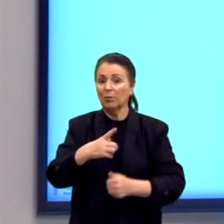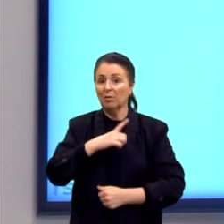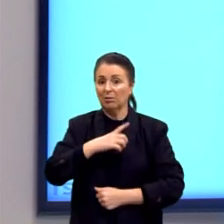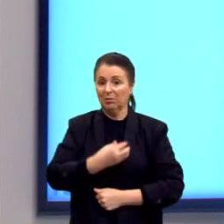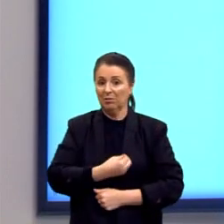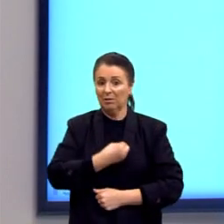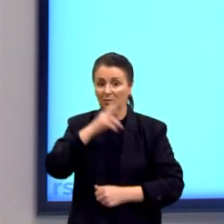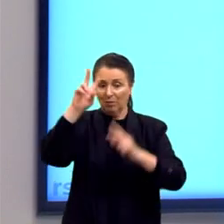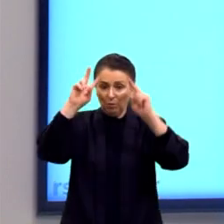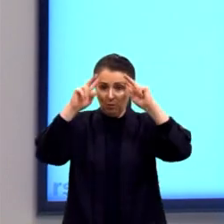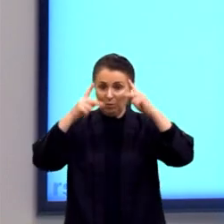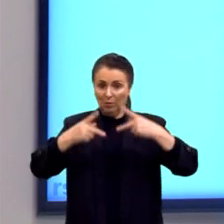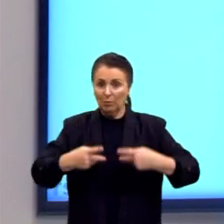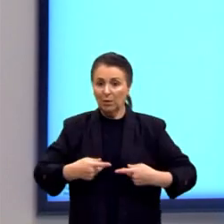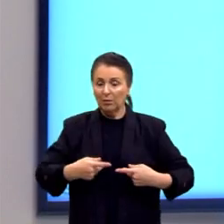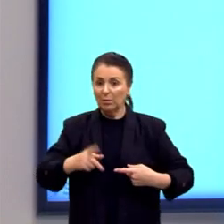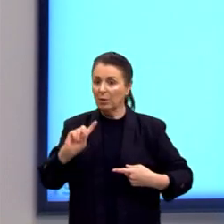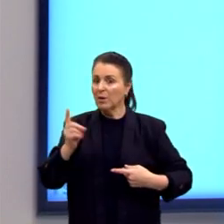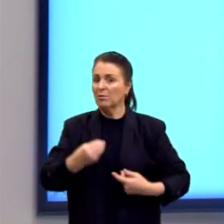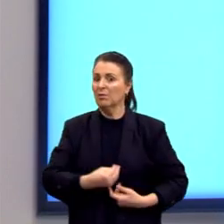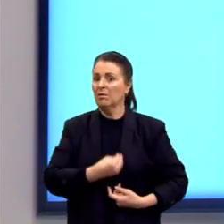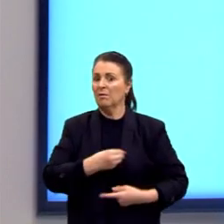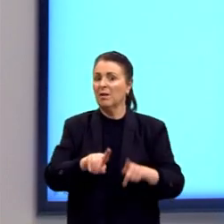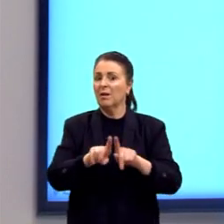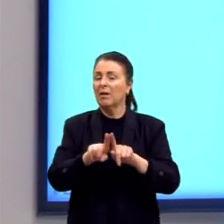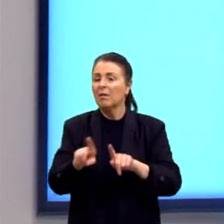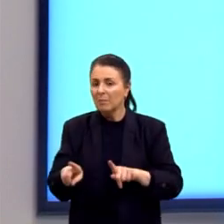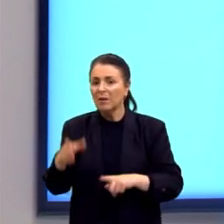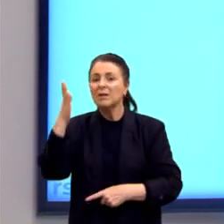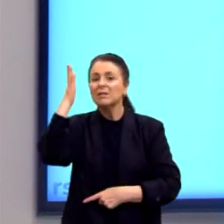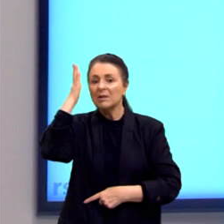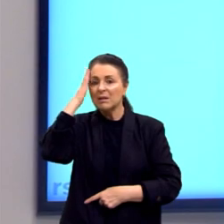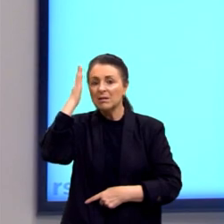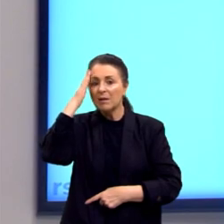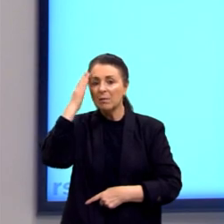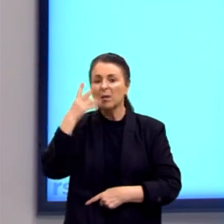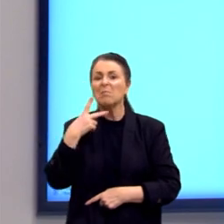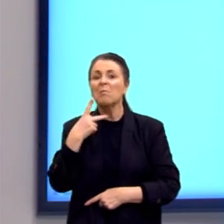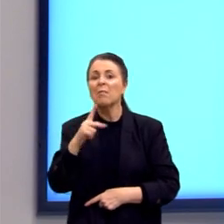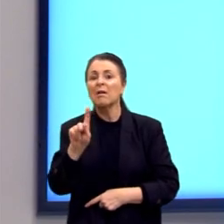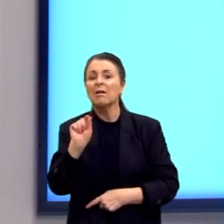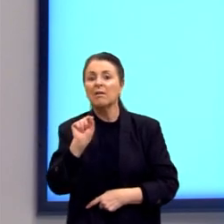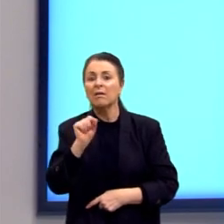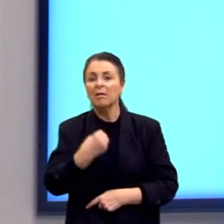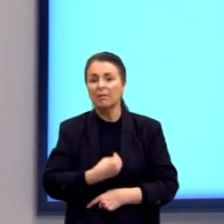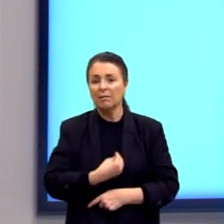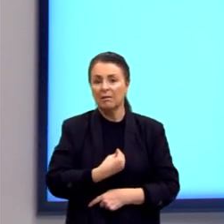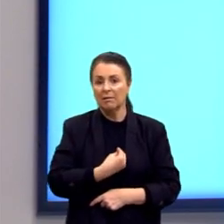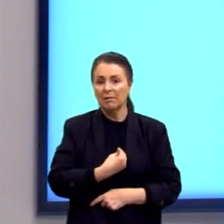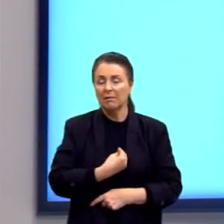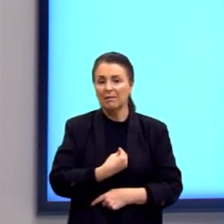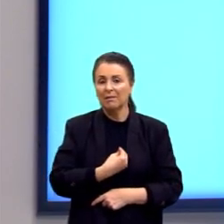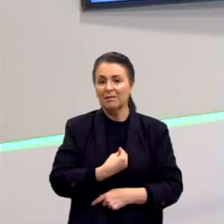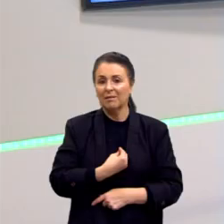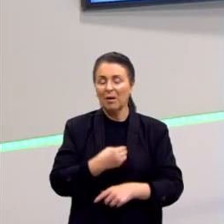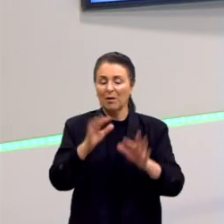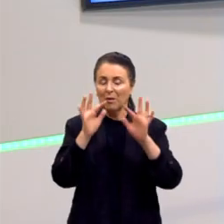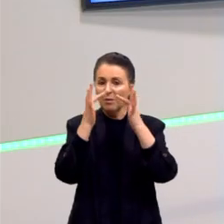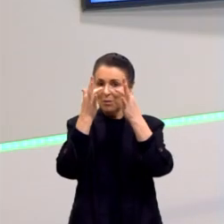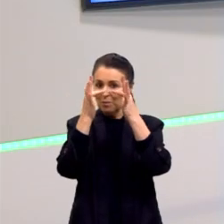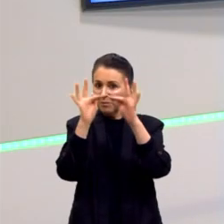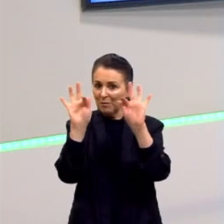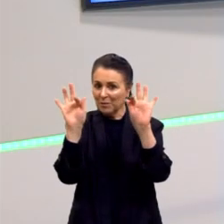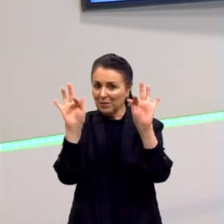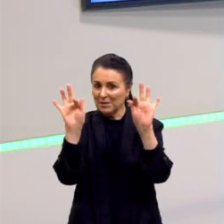reside não só em viver, mas também em saber para que se vive. É uma frase